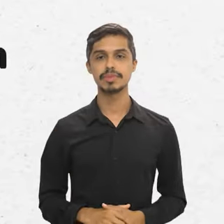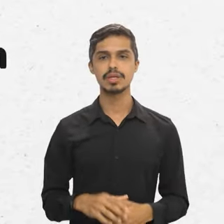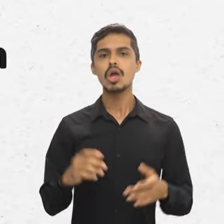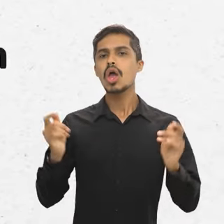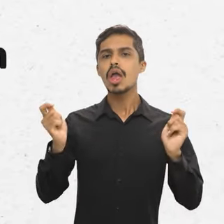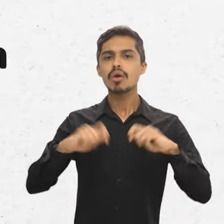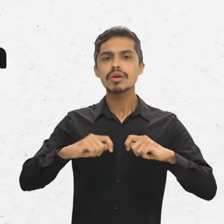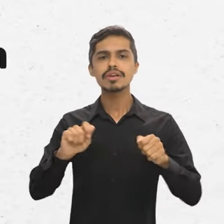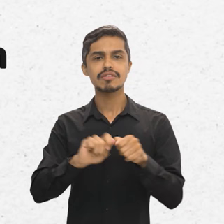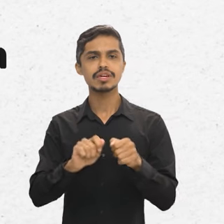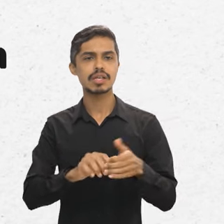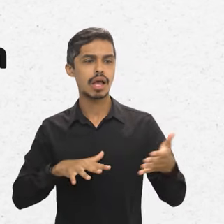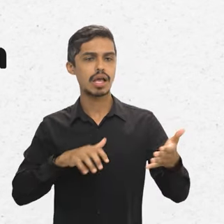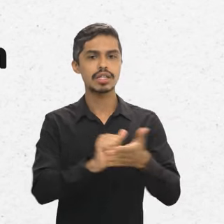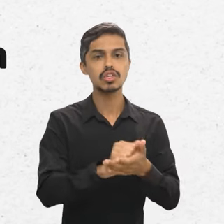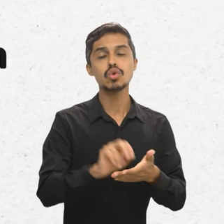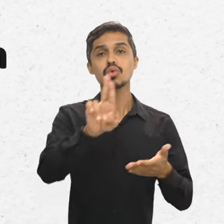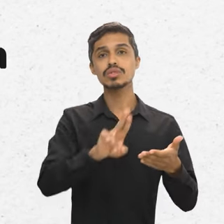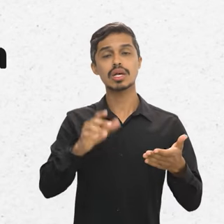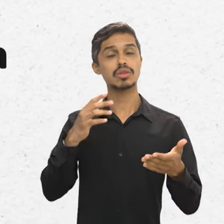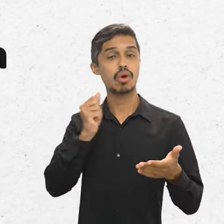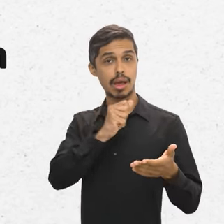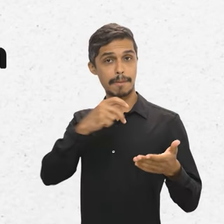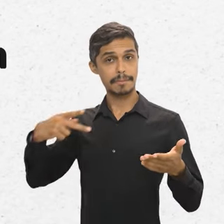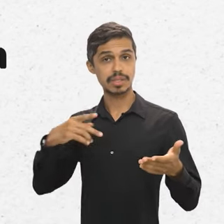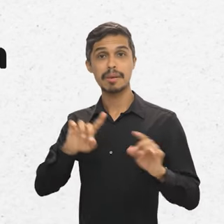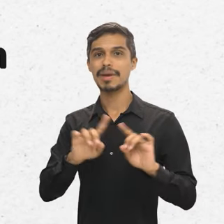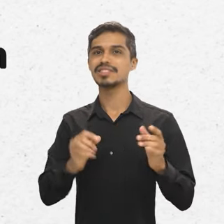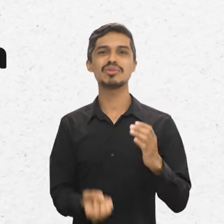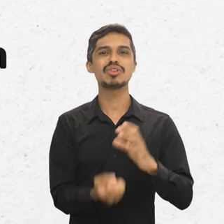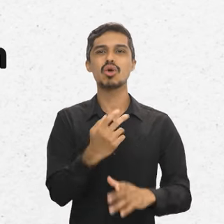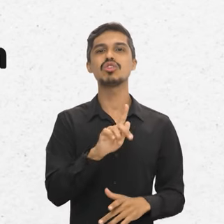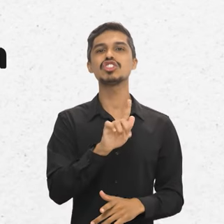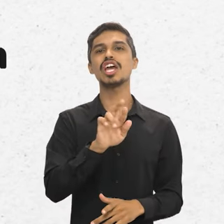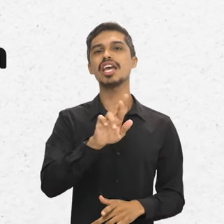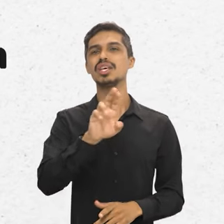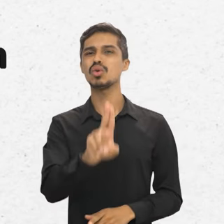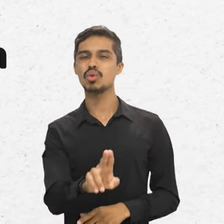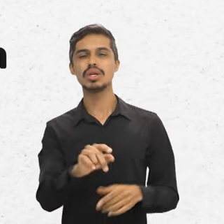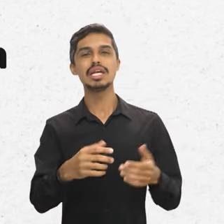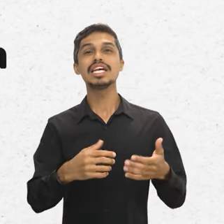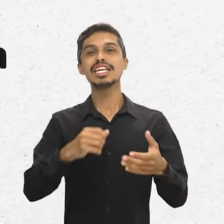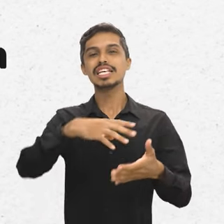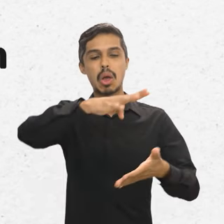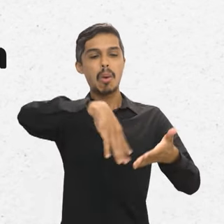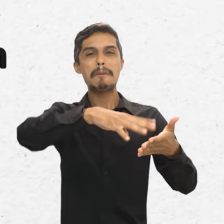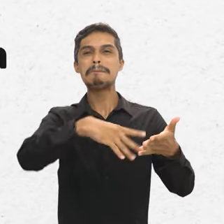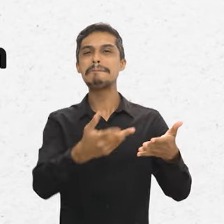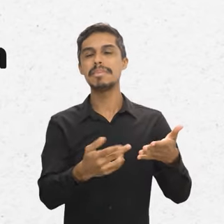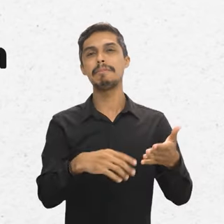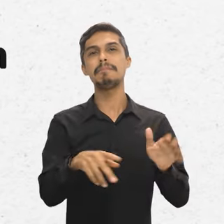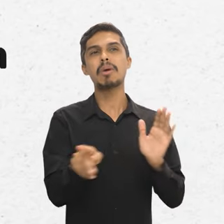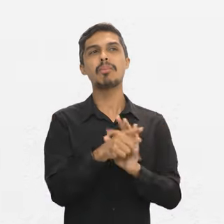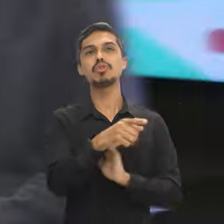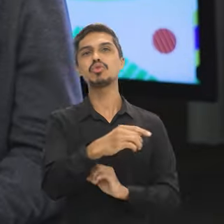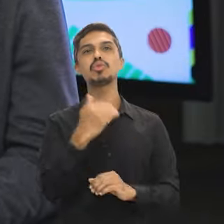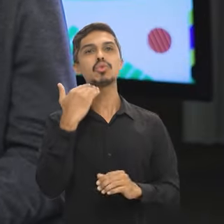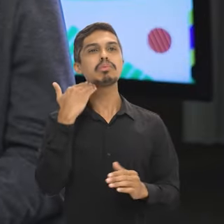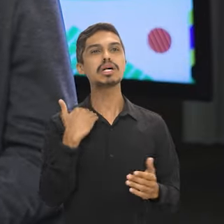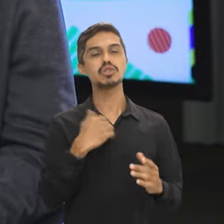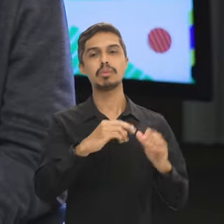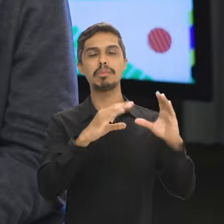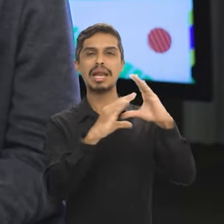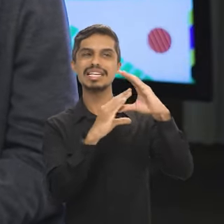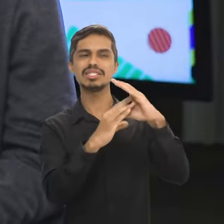Consegui fazer a inscrição só pelo aplicativo do celular, mas não gerou GRU. Gera um boleto do Banco do Brasil. É